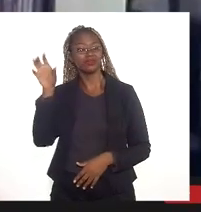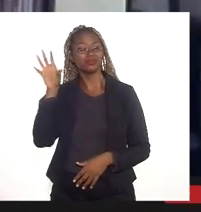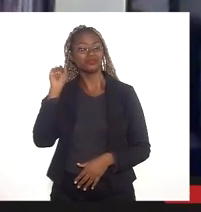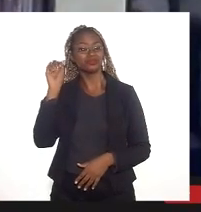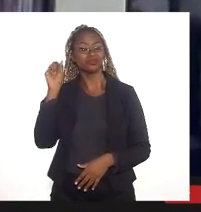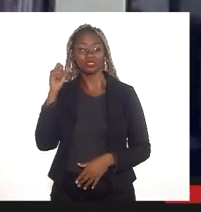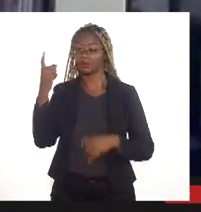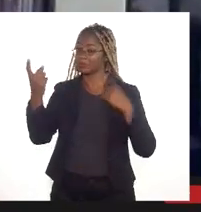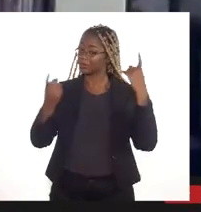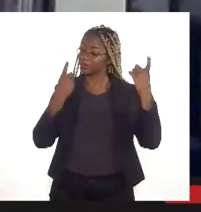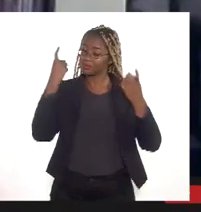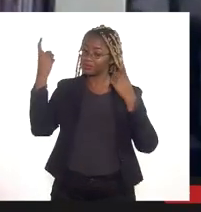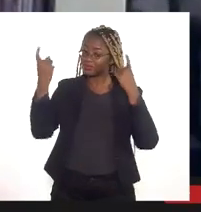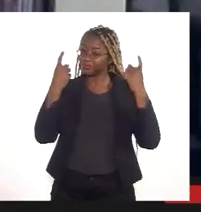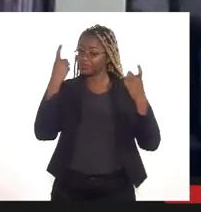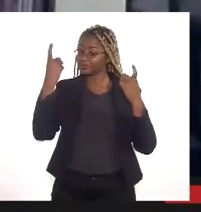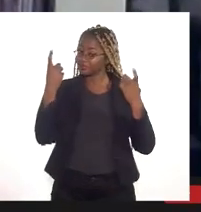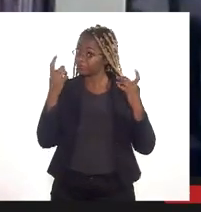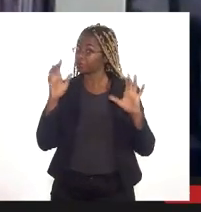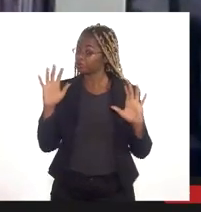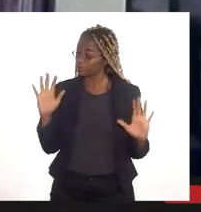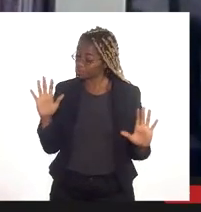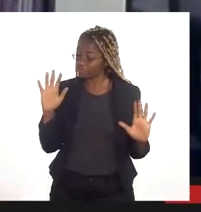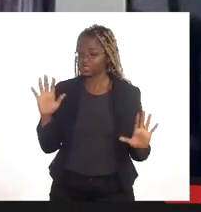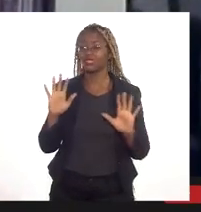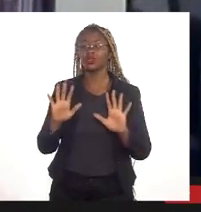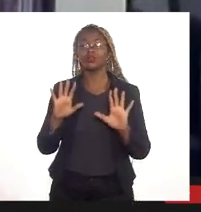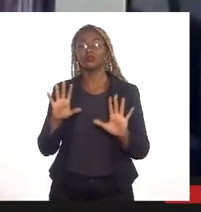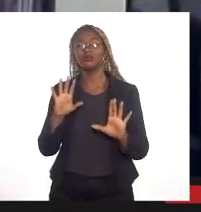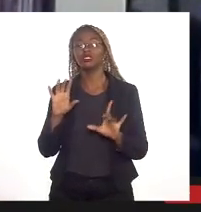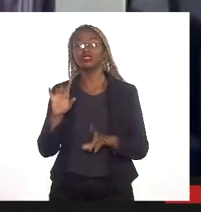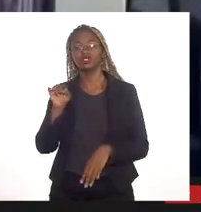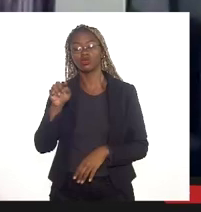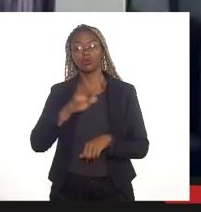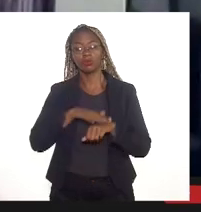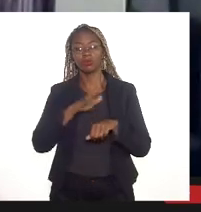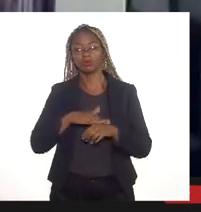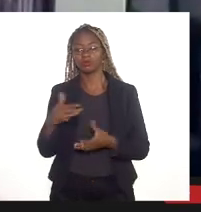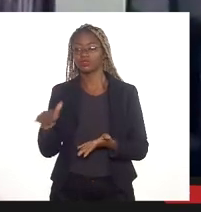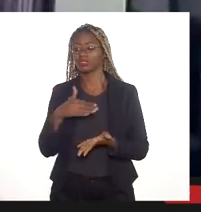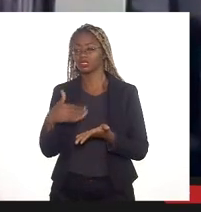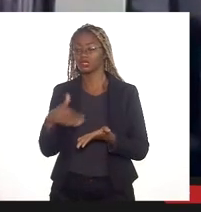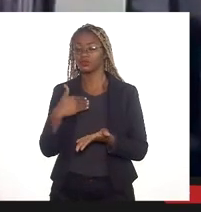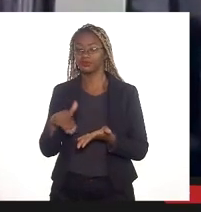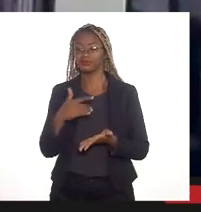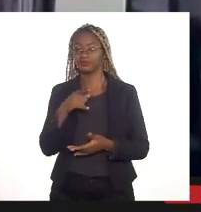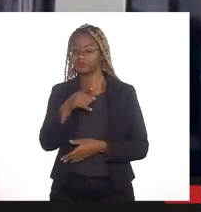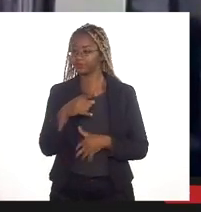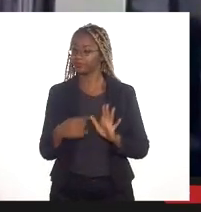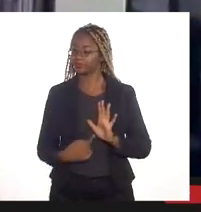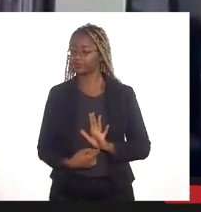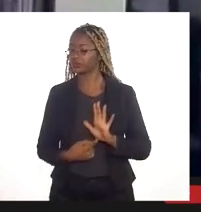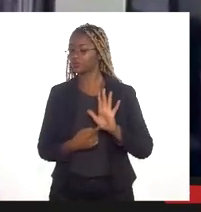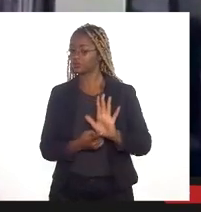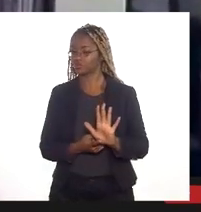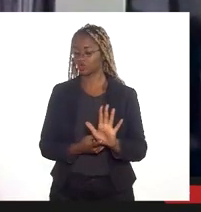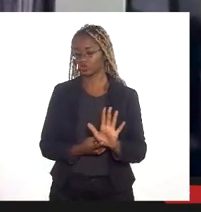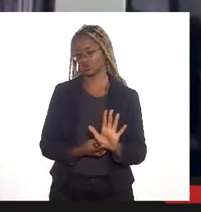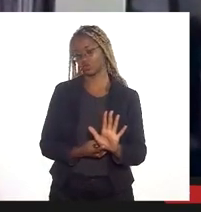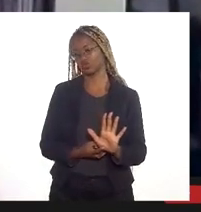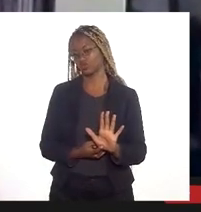é preocupante, mas veja o seguinte, o próprio secretário apontou, pelo menos na sua